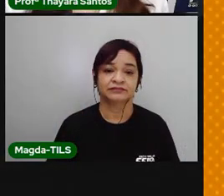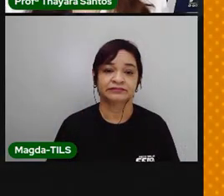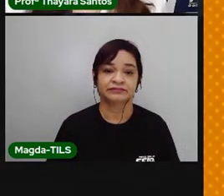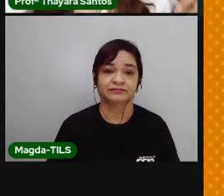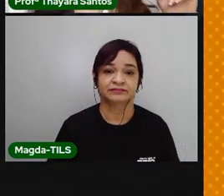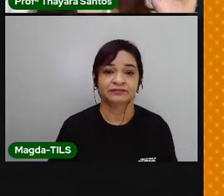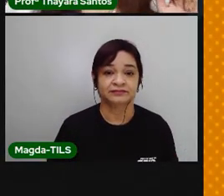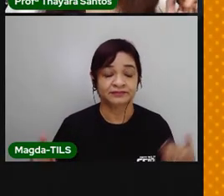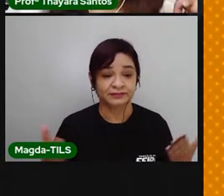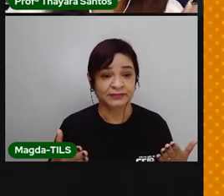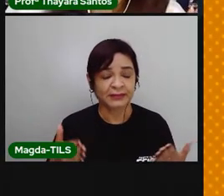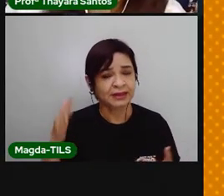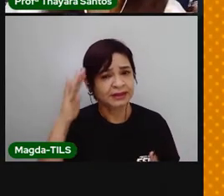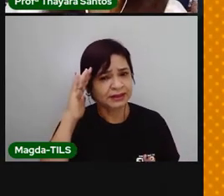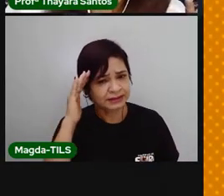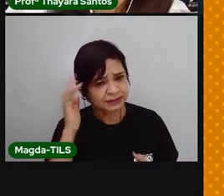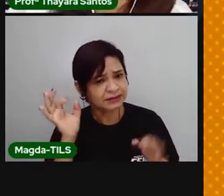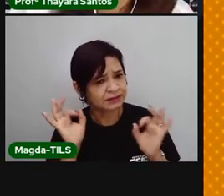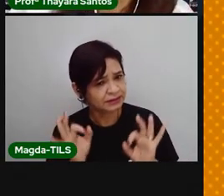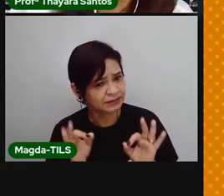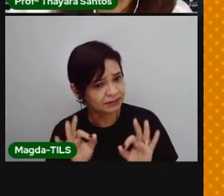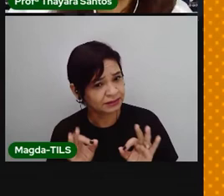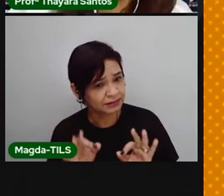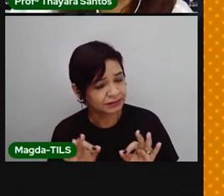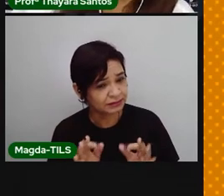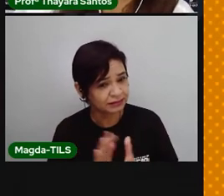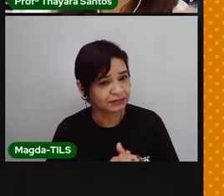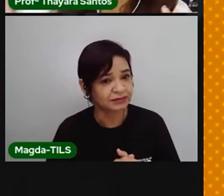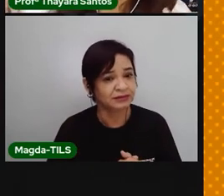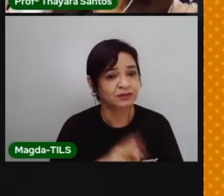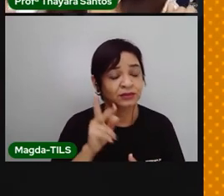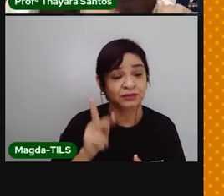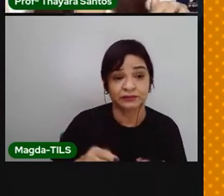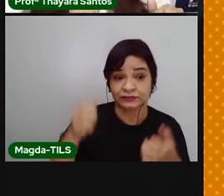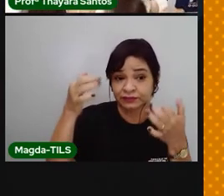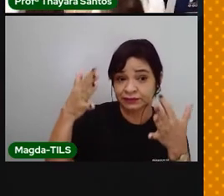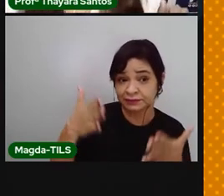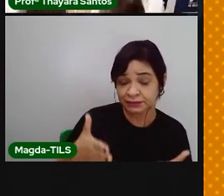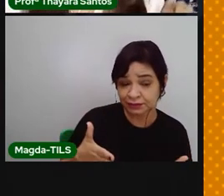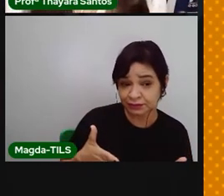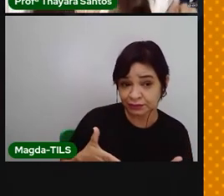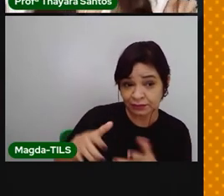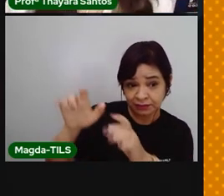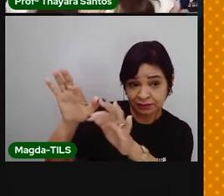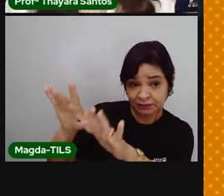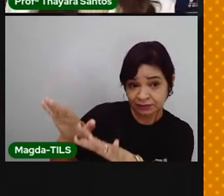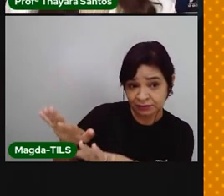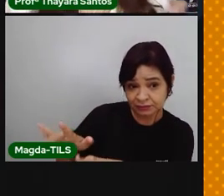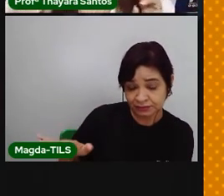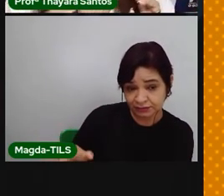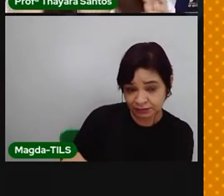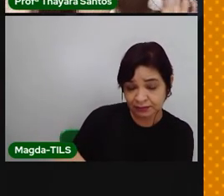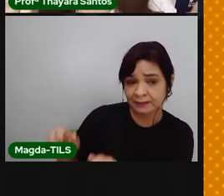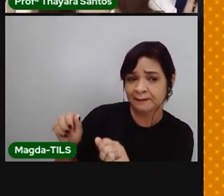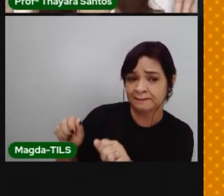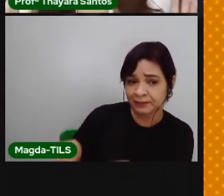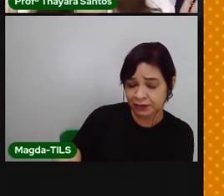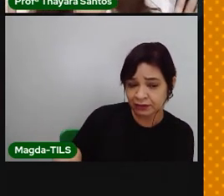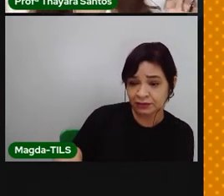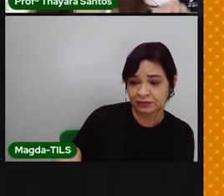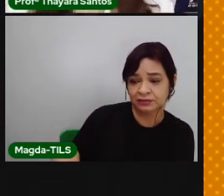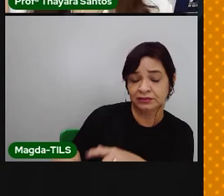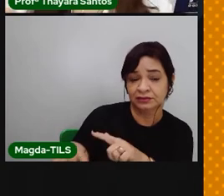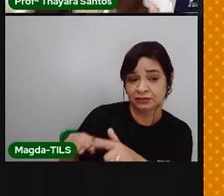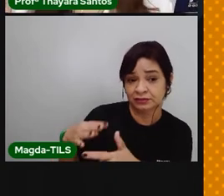Então, quem entendeu direitinho o o professor Biotais já explicou, coloca aqui embaixo no chat. E, ó, podem colocar o nome das quatro